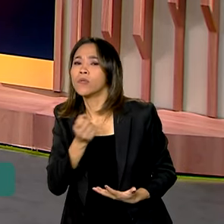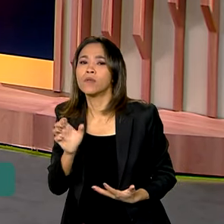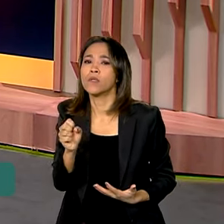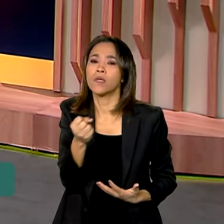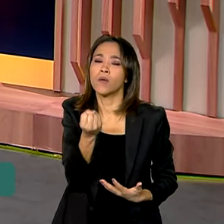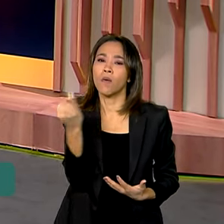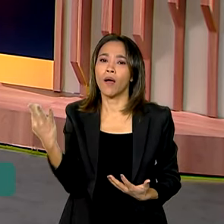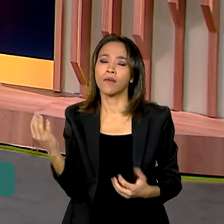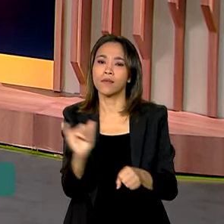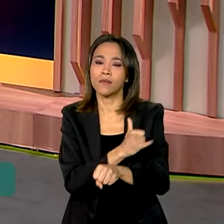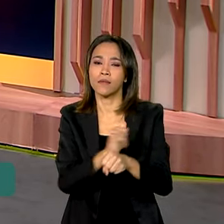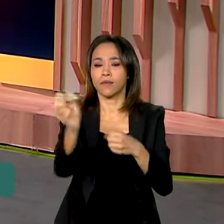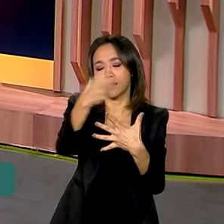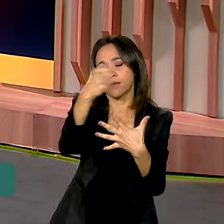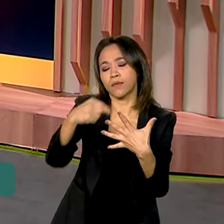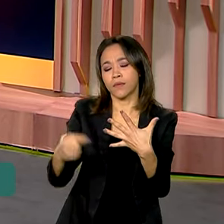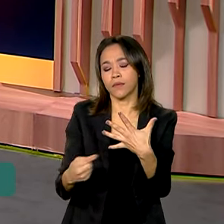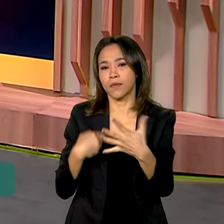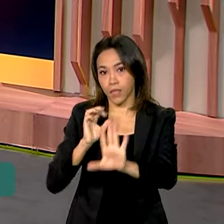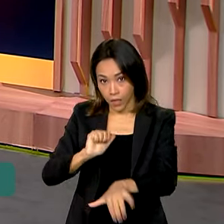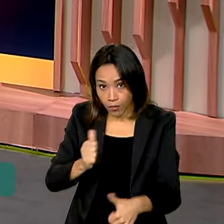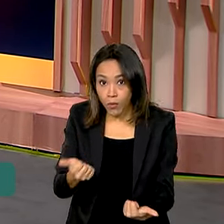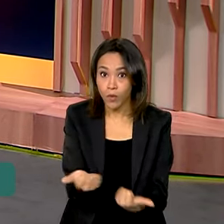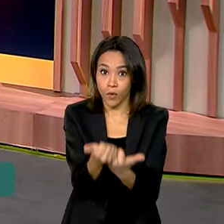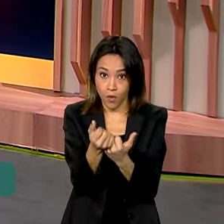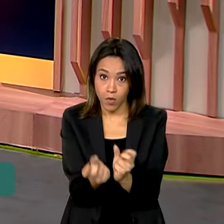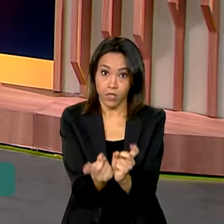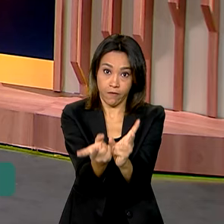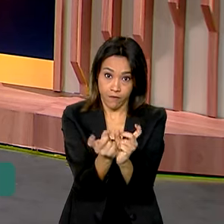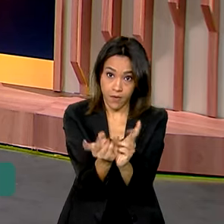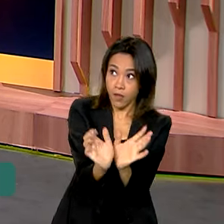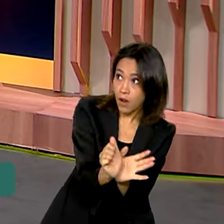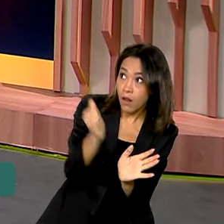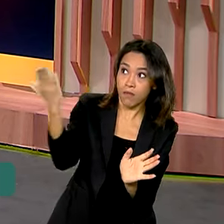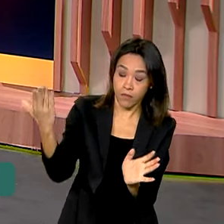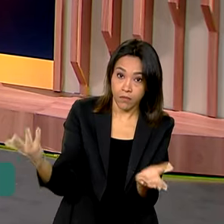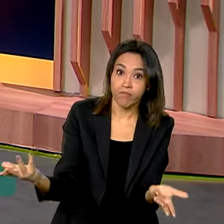que contribuíram para essa abertura de mercados lá fora.